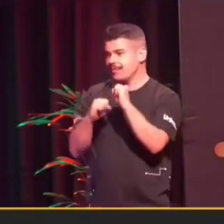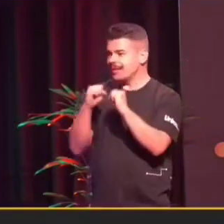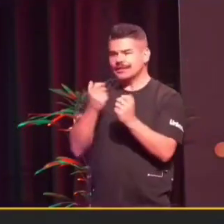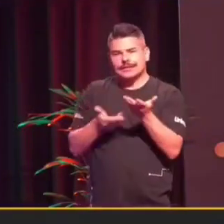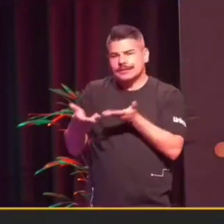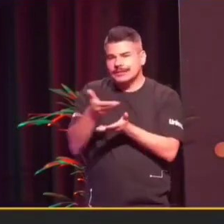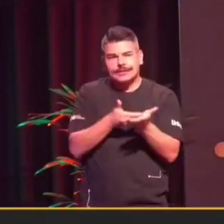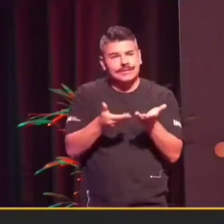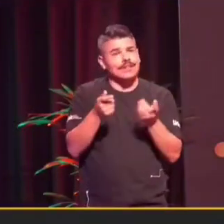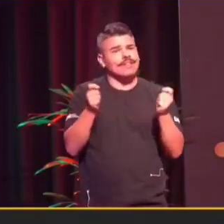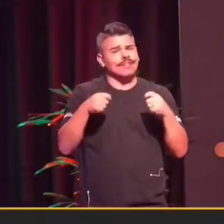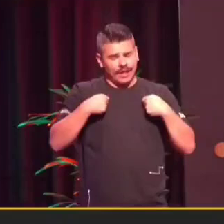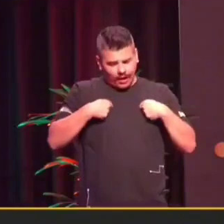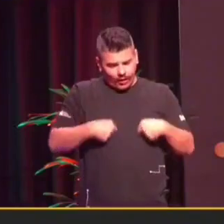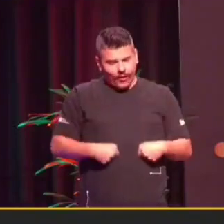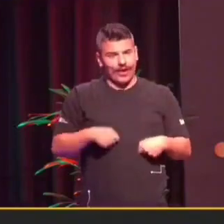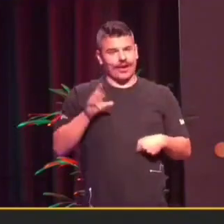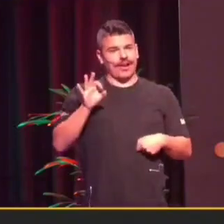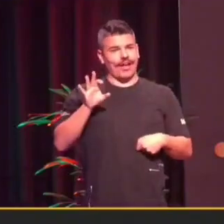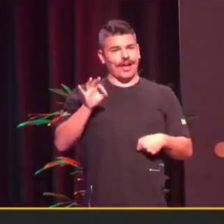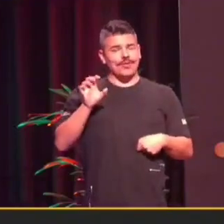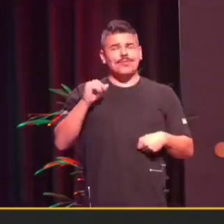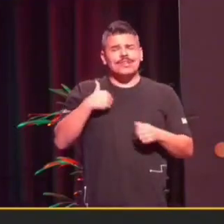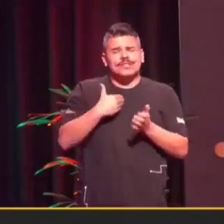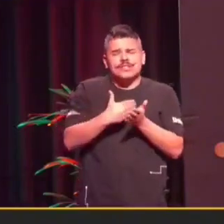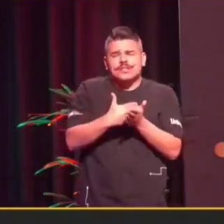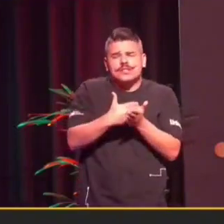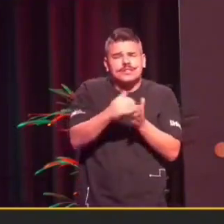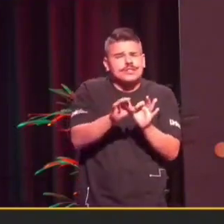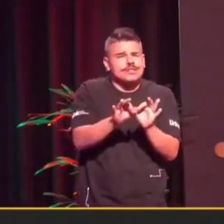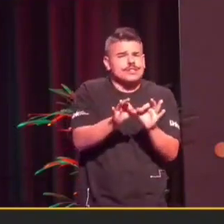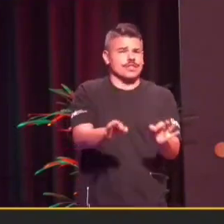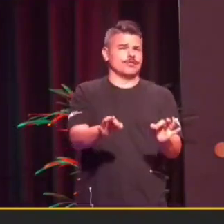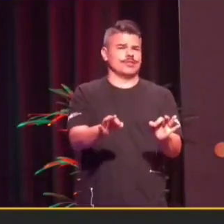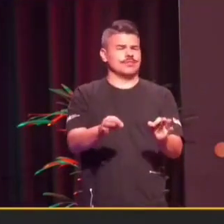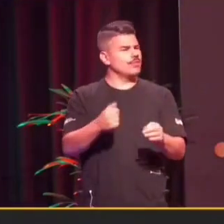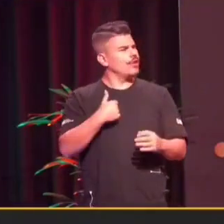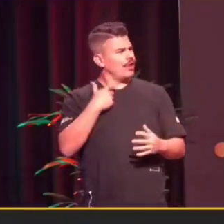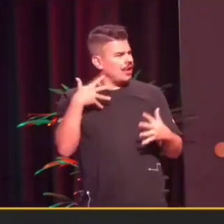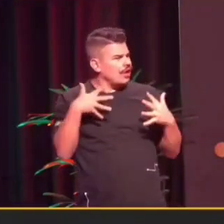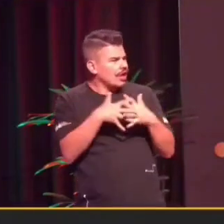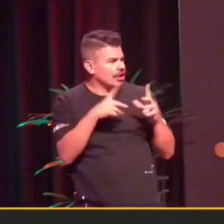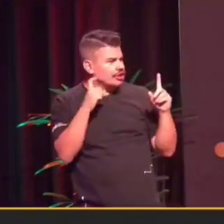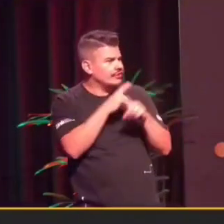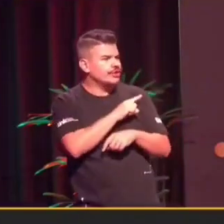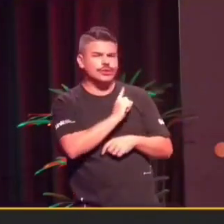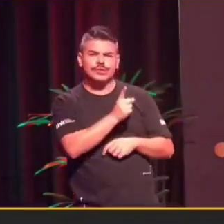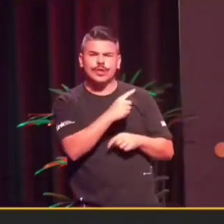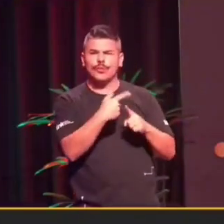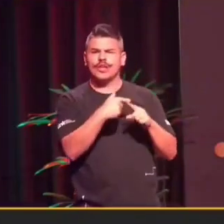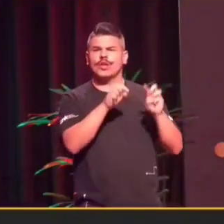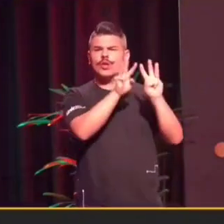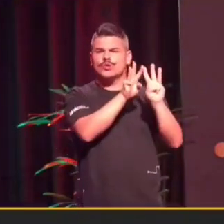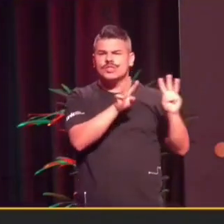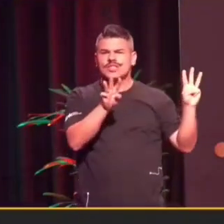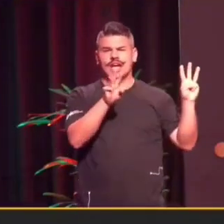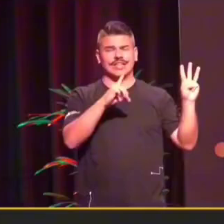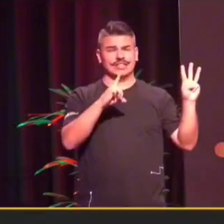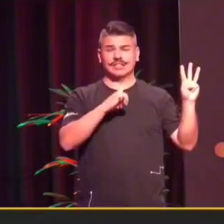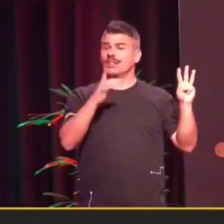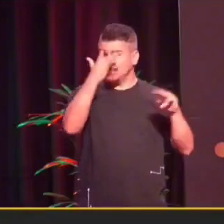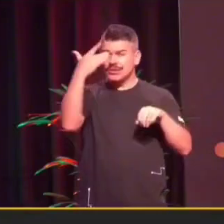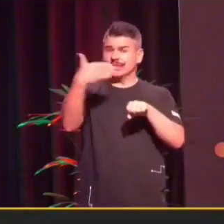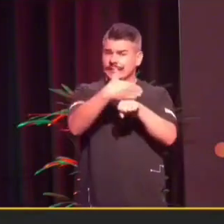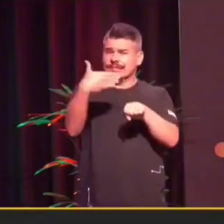que era muito mais simples do que a gente imaginava. Inicialmente, tinha uma dúvida, se era muito complexo. O nosso site é um site de muito tráfego.